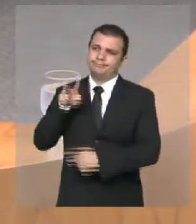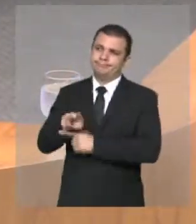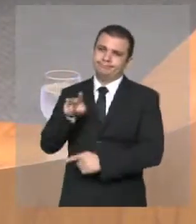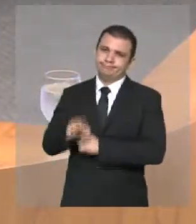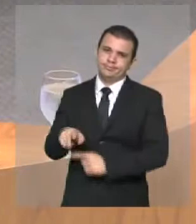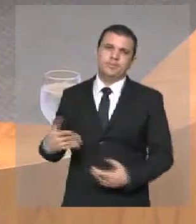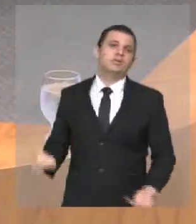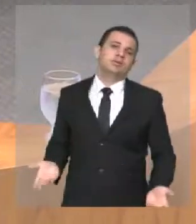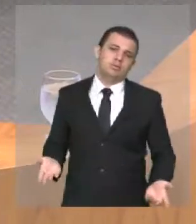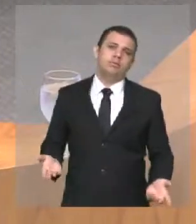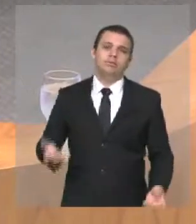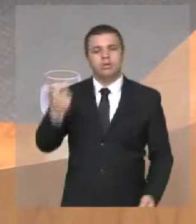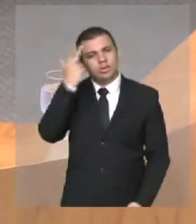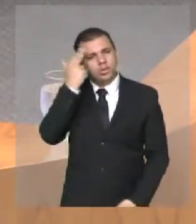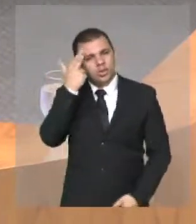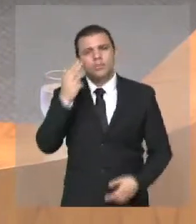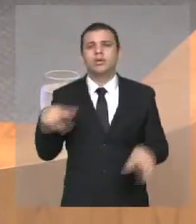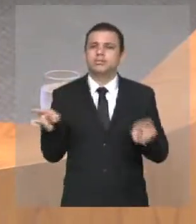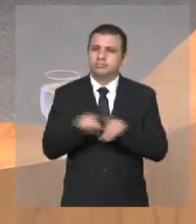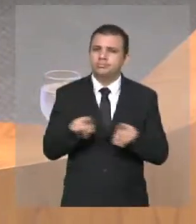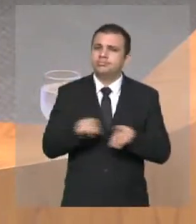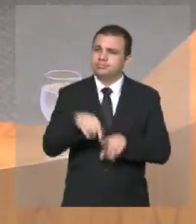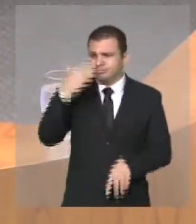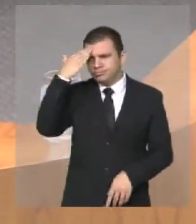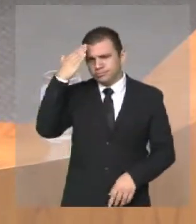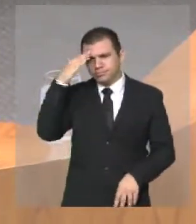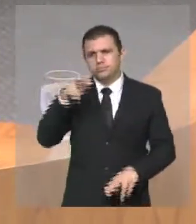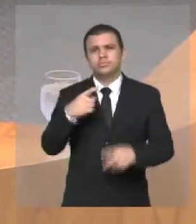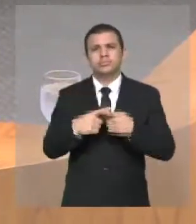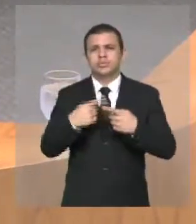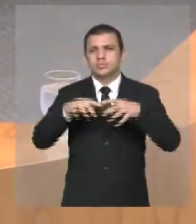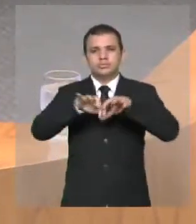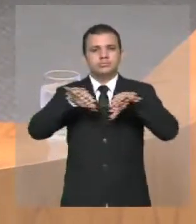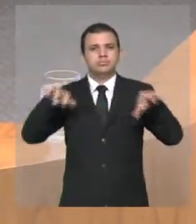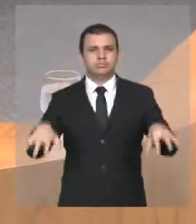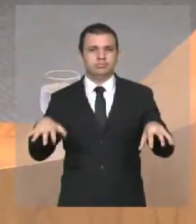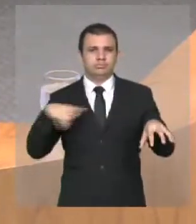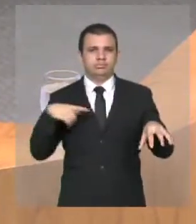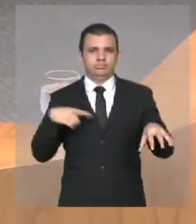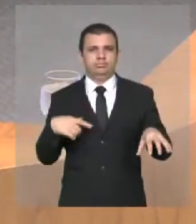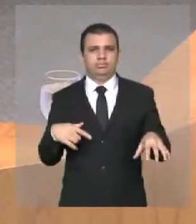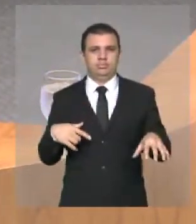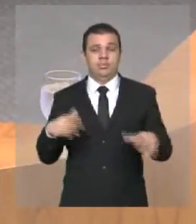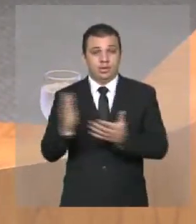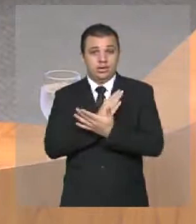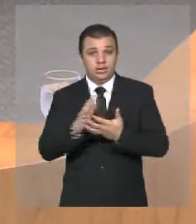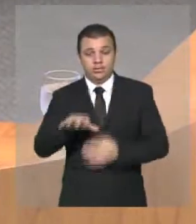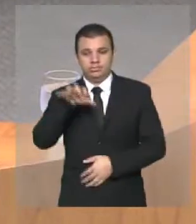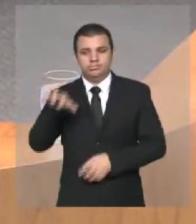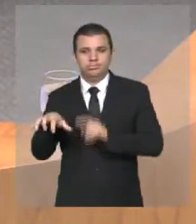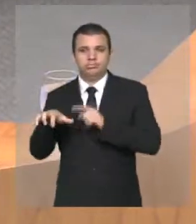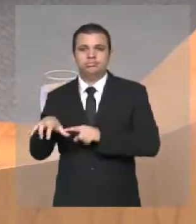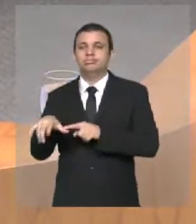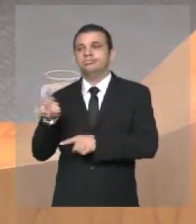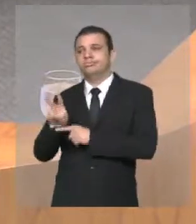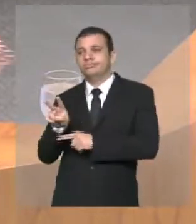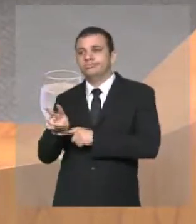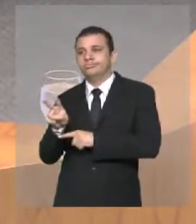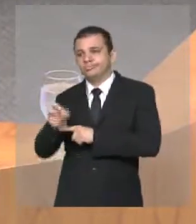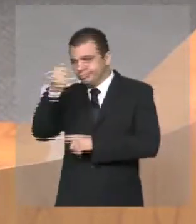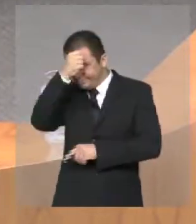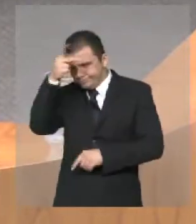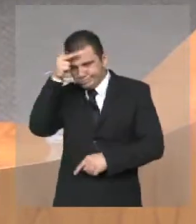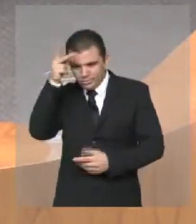perfeitamente natural e perfeitamente compreensível a divisão. quem tenta defender esse descaso, essa